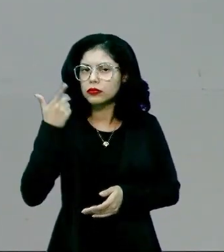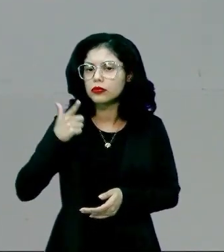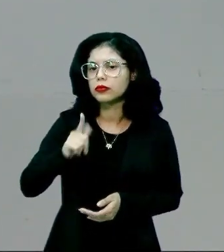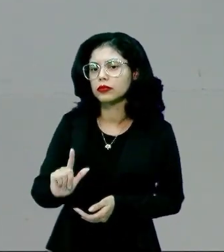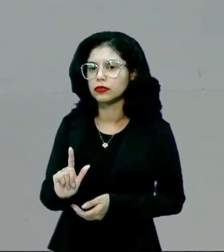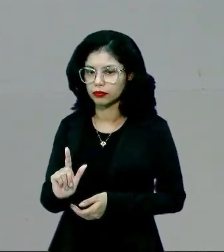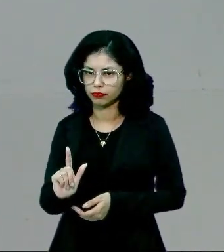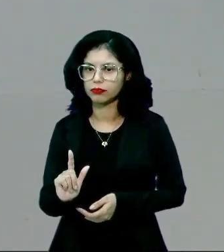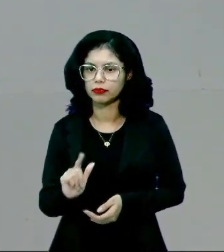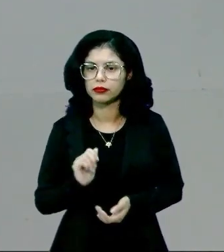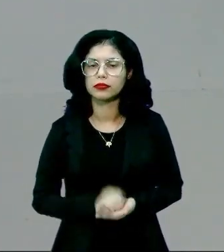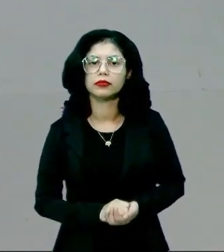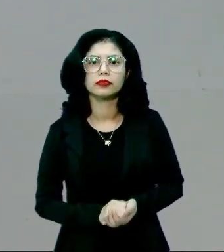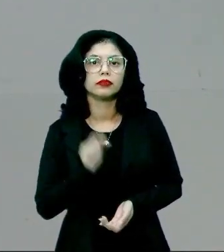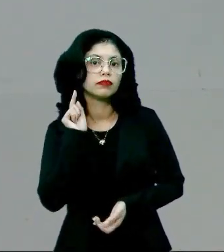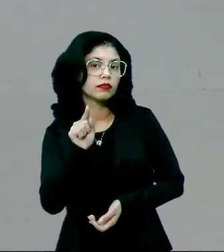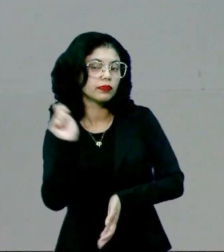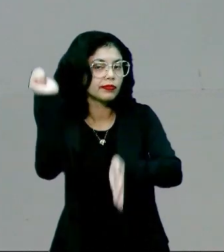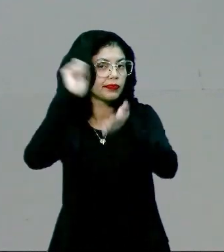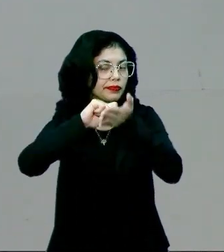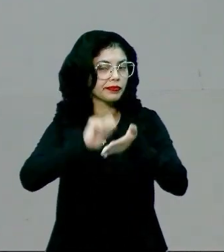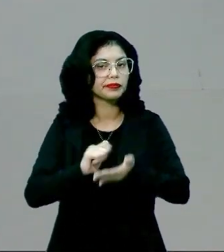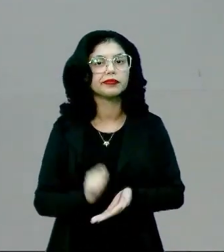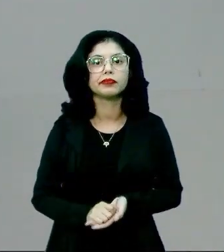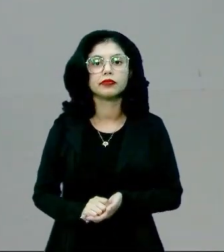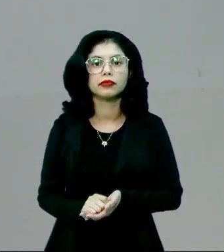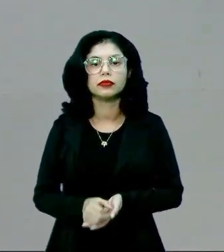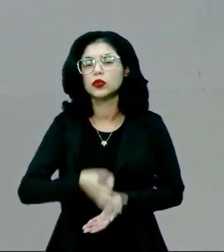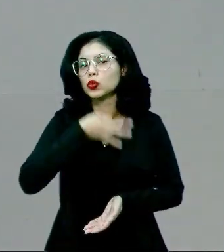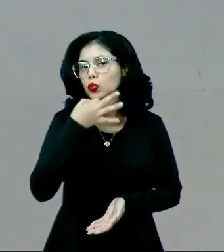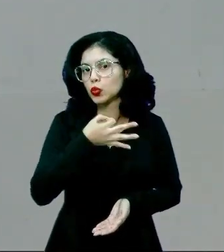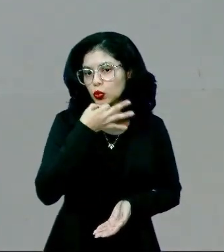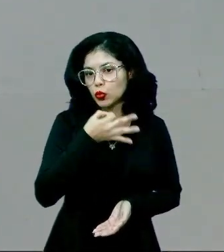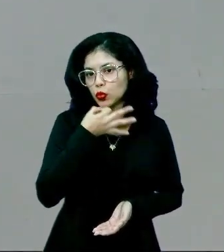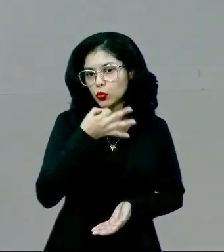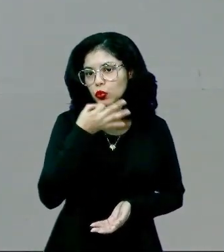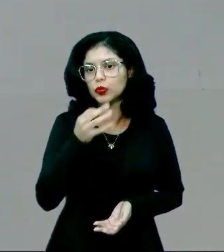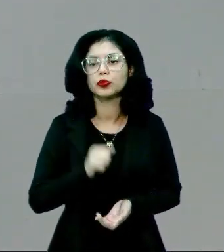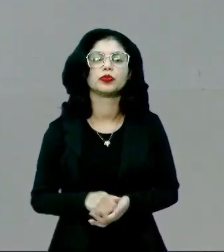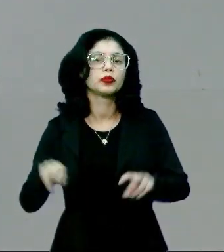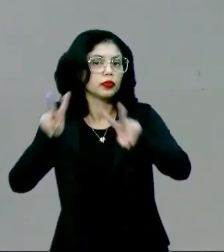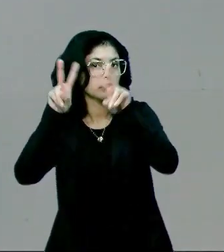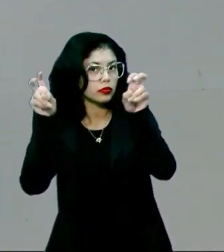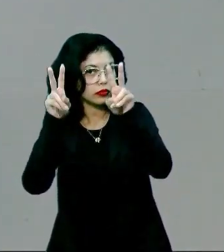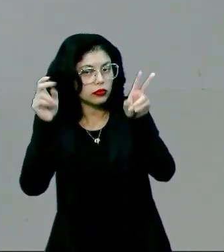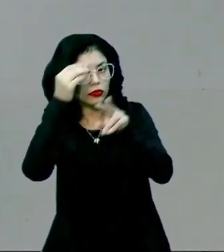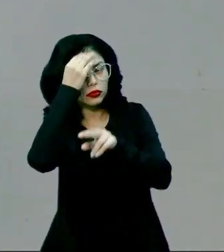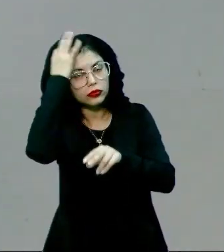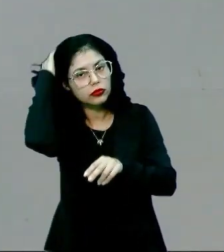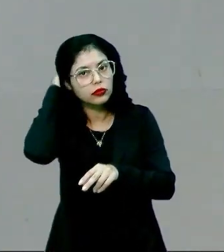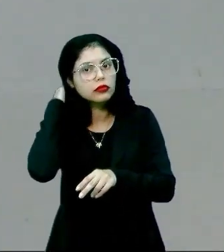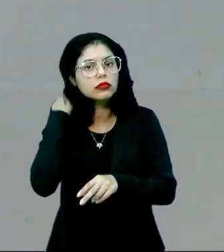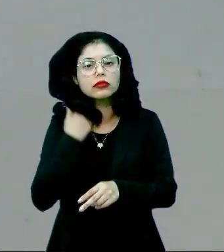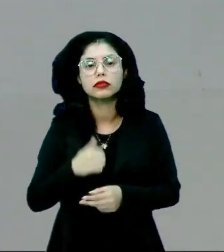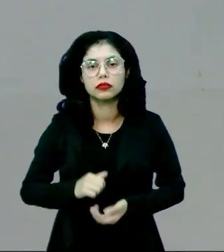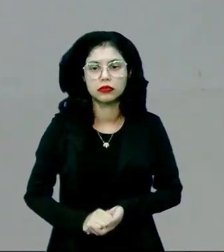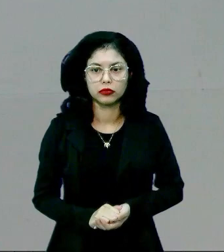conseguem atingir. Você escreve a sua opinião a respeito de uma determinada